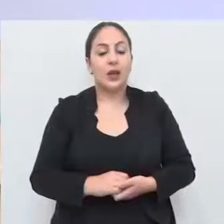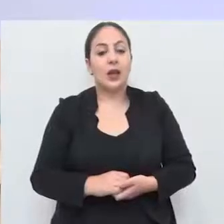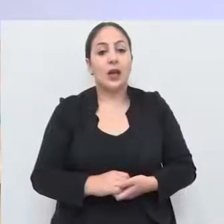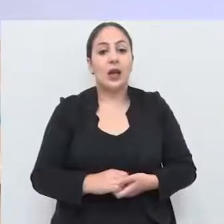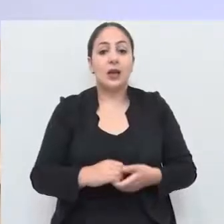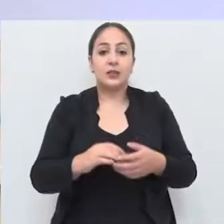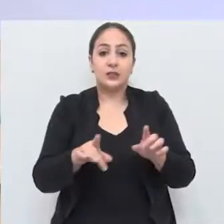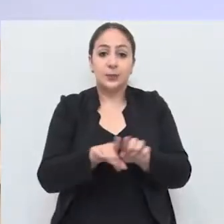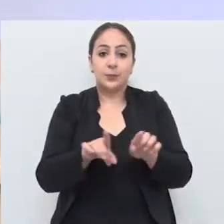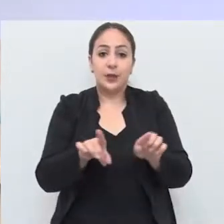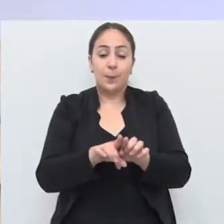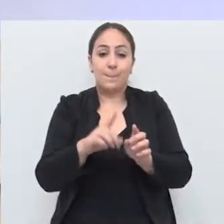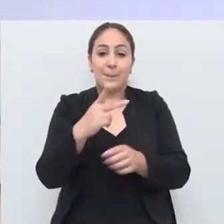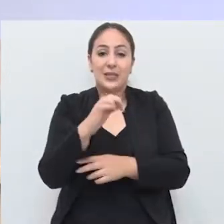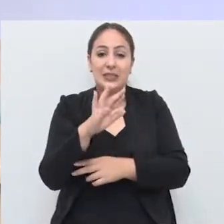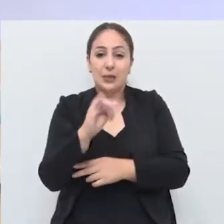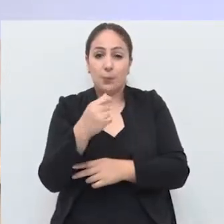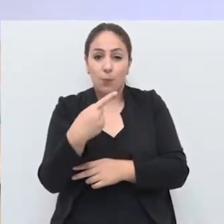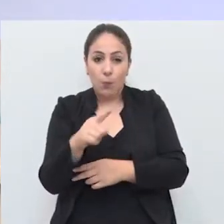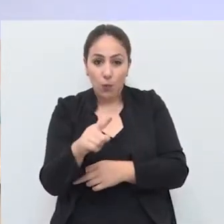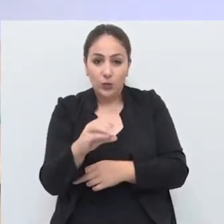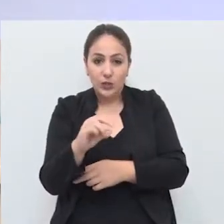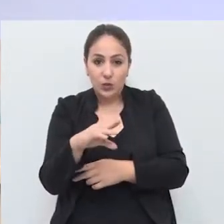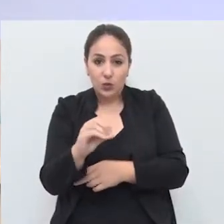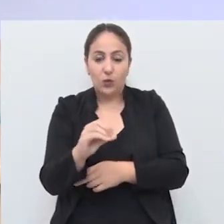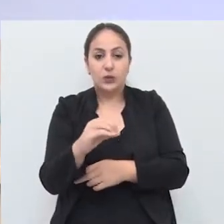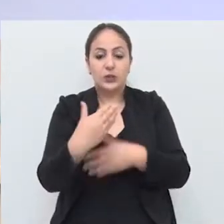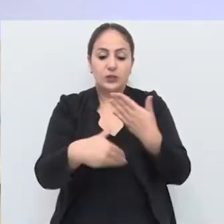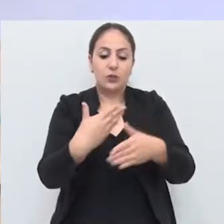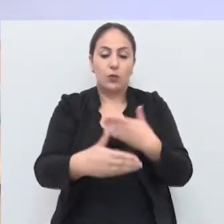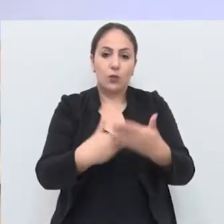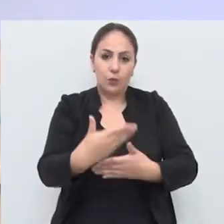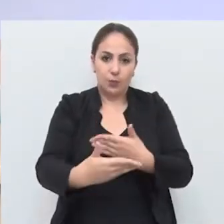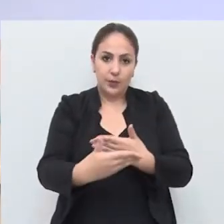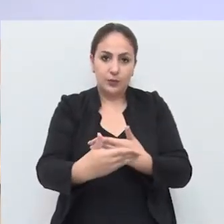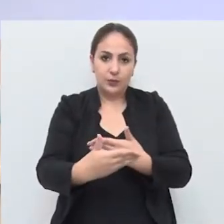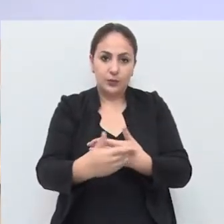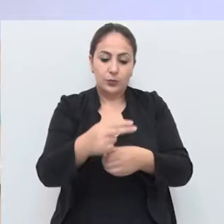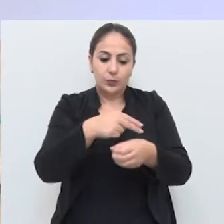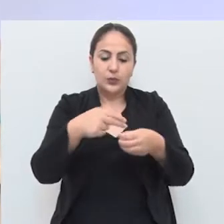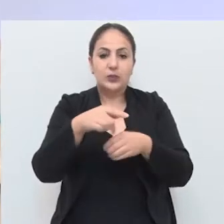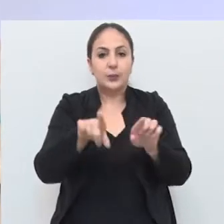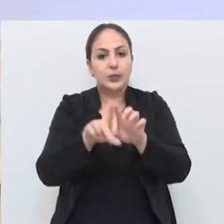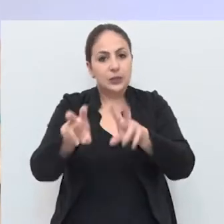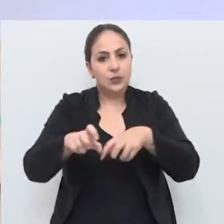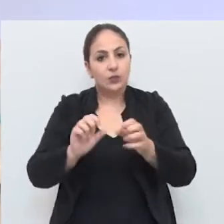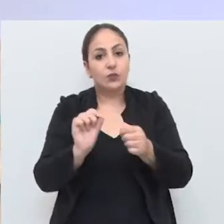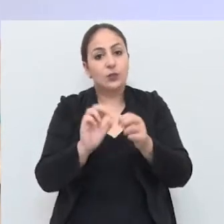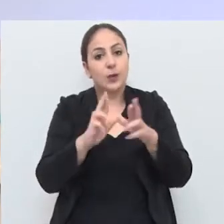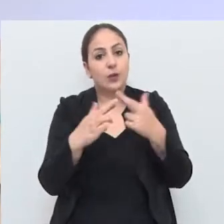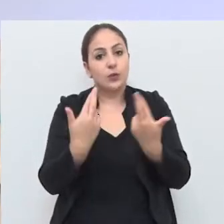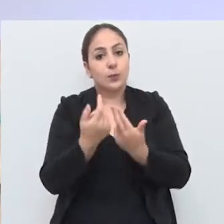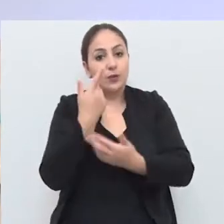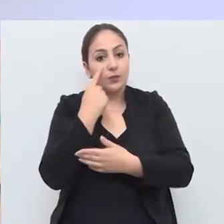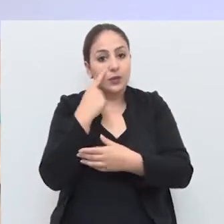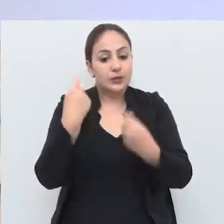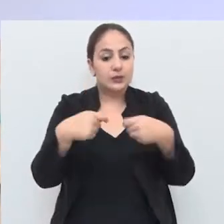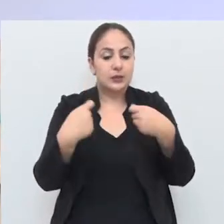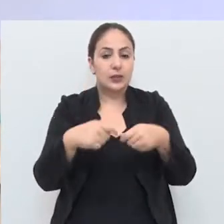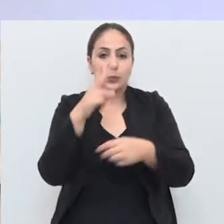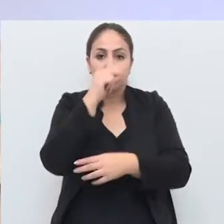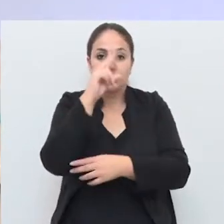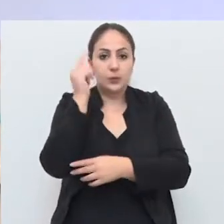A Comissão de Patrimônio, Desenvolvimento Urbano e Interior promoveu uma reunião para debater a necessidade do